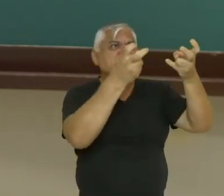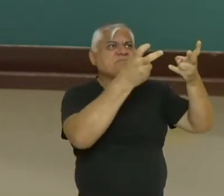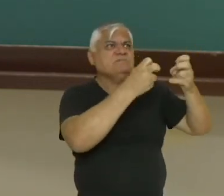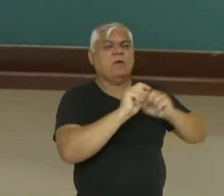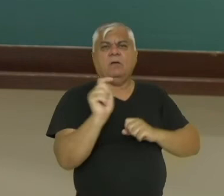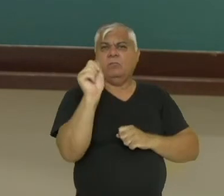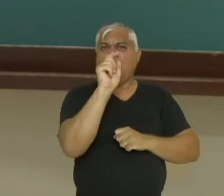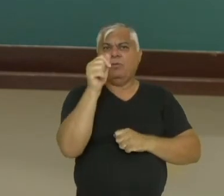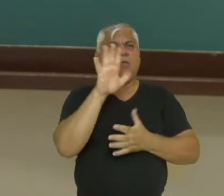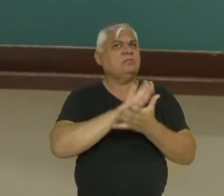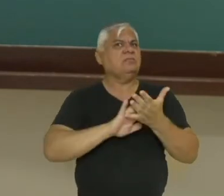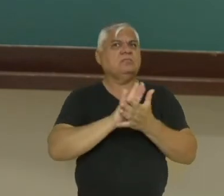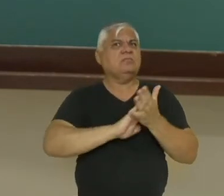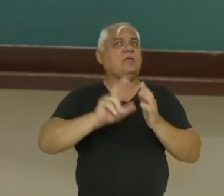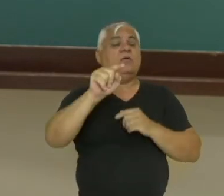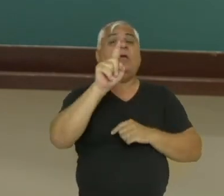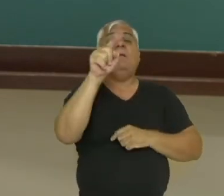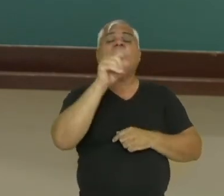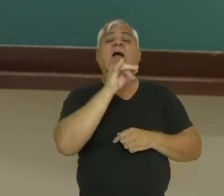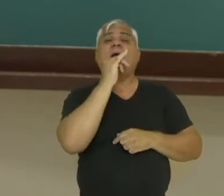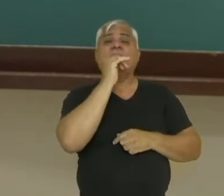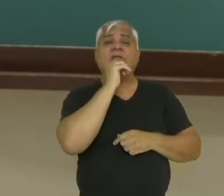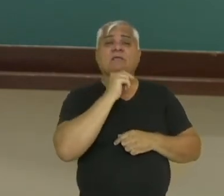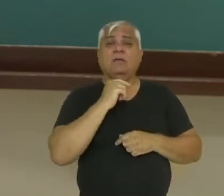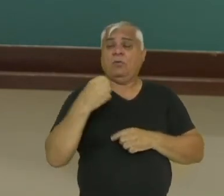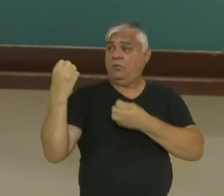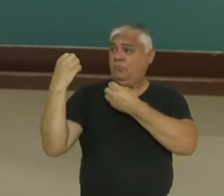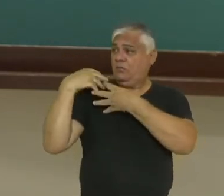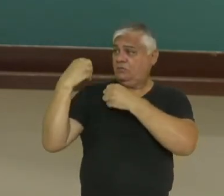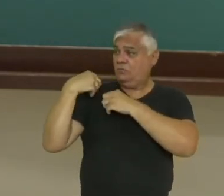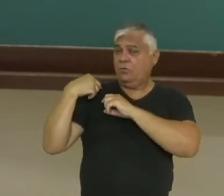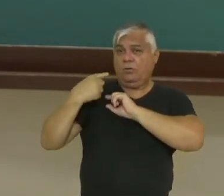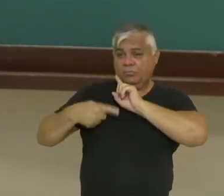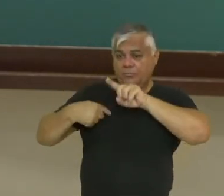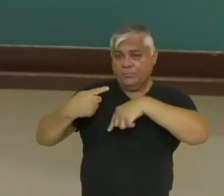engano. É só uma reprodução das ideias dessa classe.